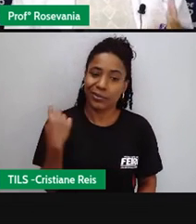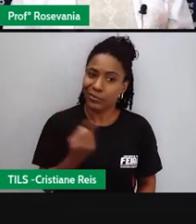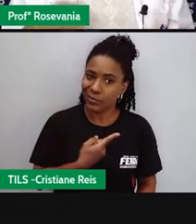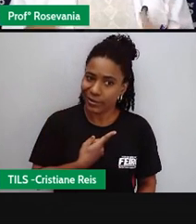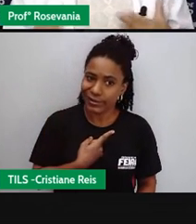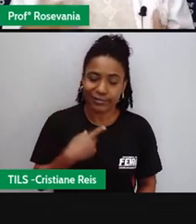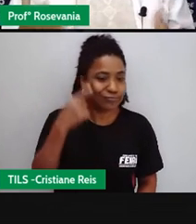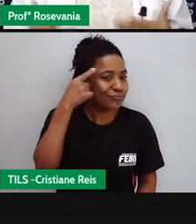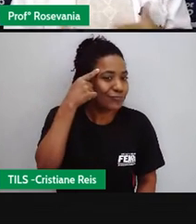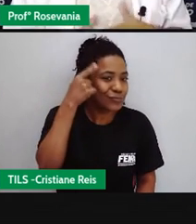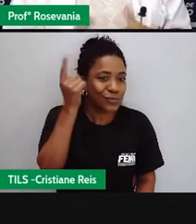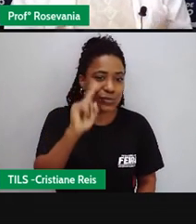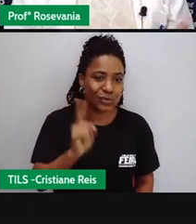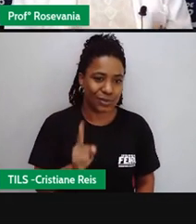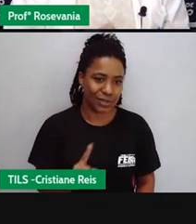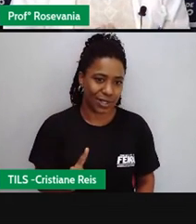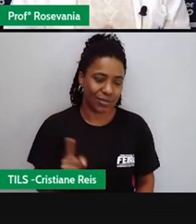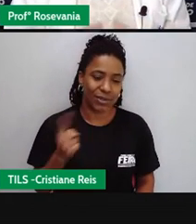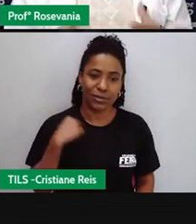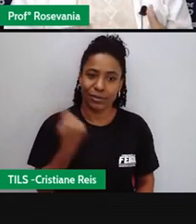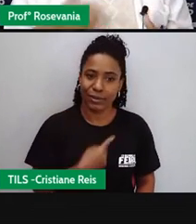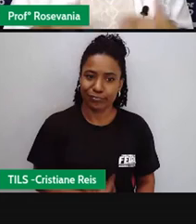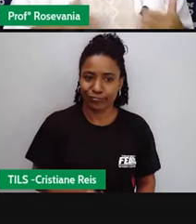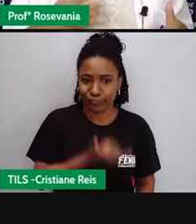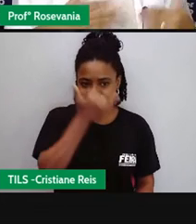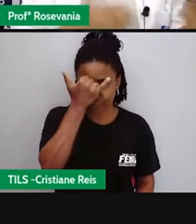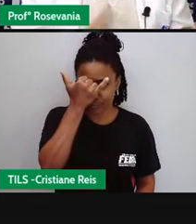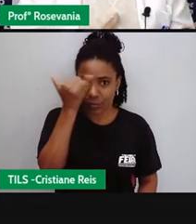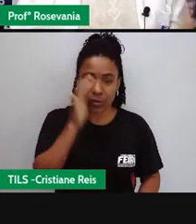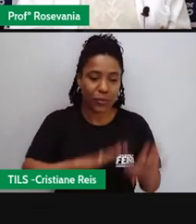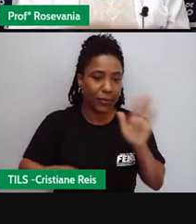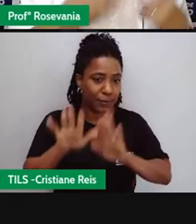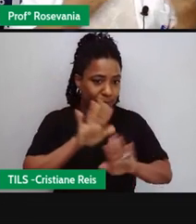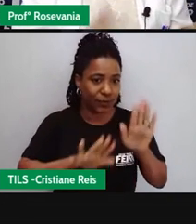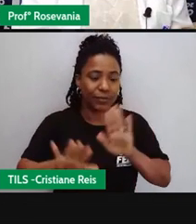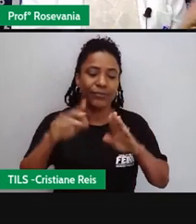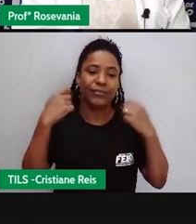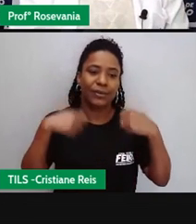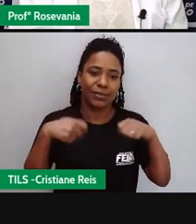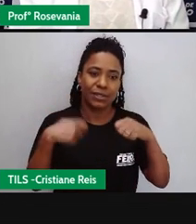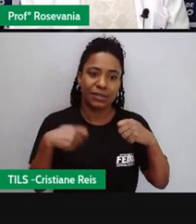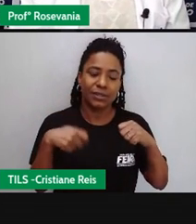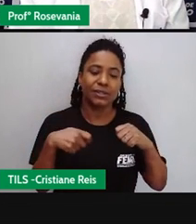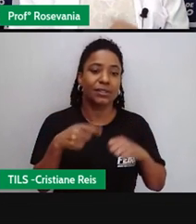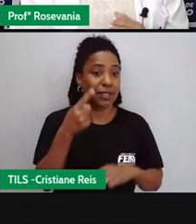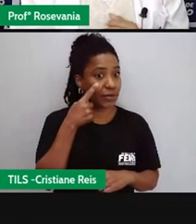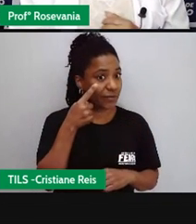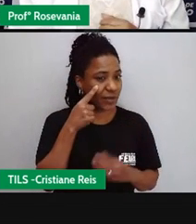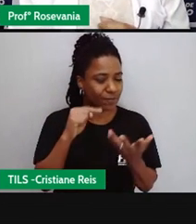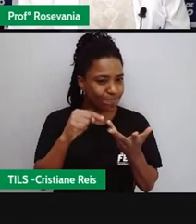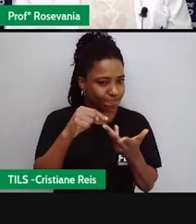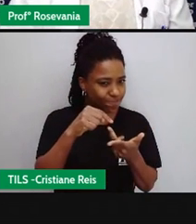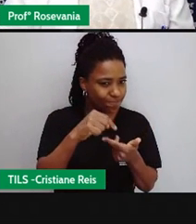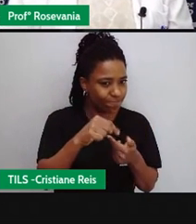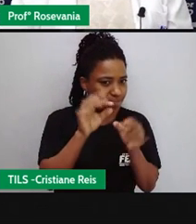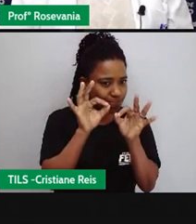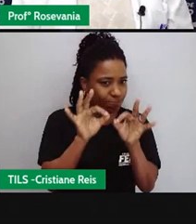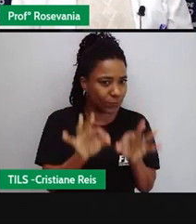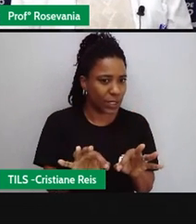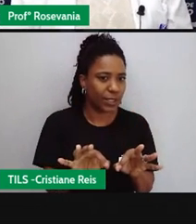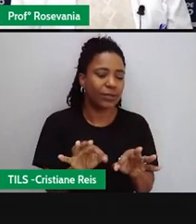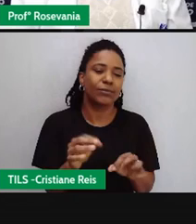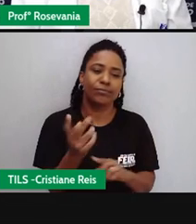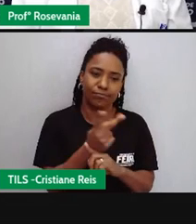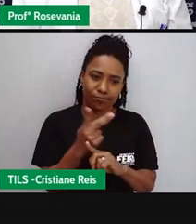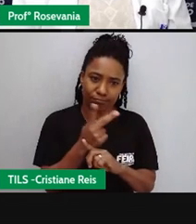a gente vai sofrer mais infelizmente com isso se não tiver o cuidado de pelo menos buscar essas credibilidades lá com relação ao site. Mas